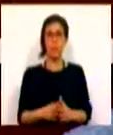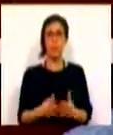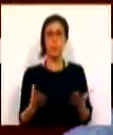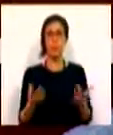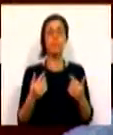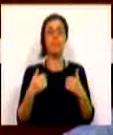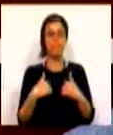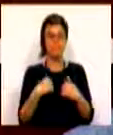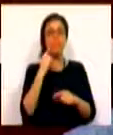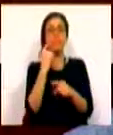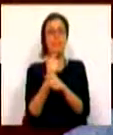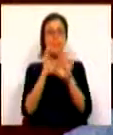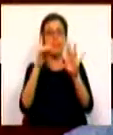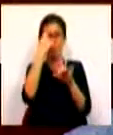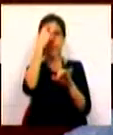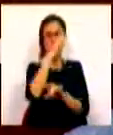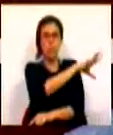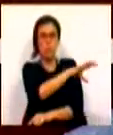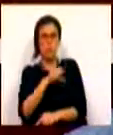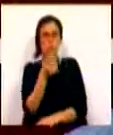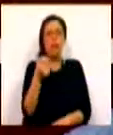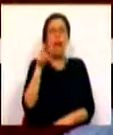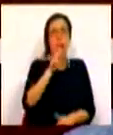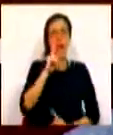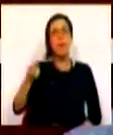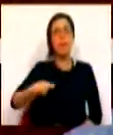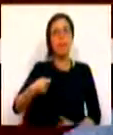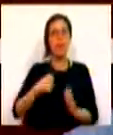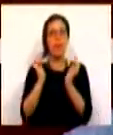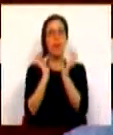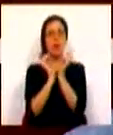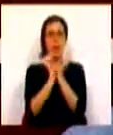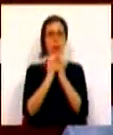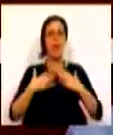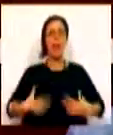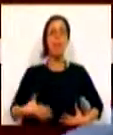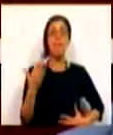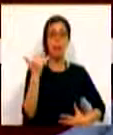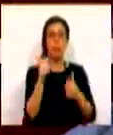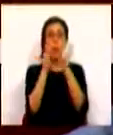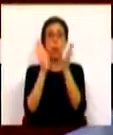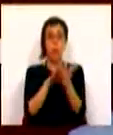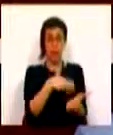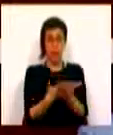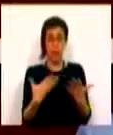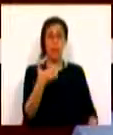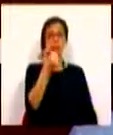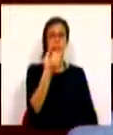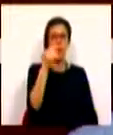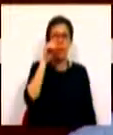Migrámos ainda os anteriores beneficiários de pensão social de invalidez, num total até à data de 50